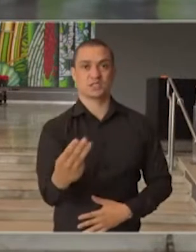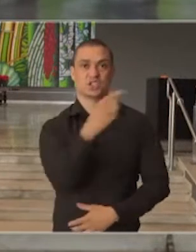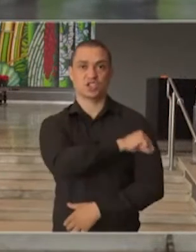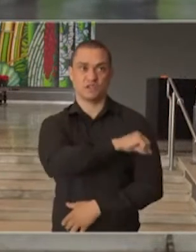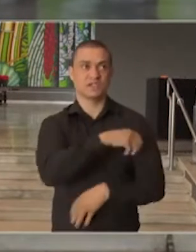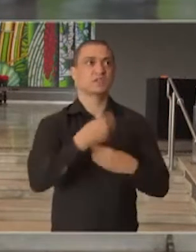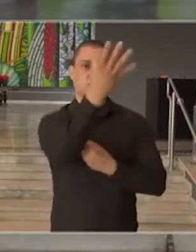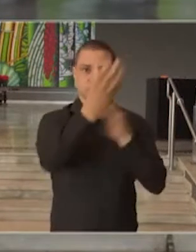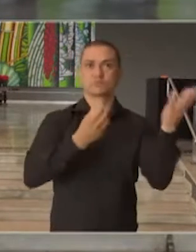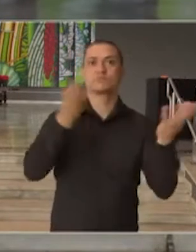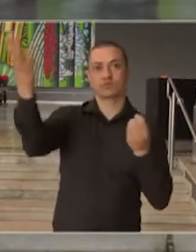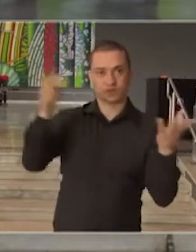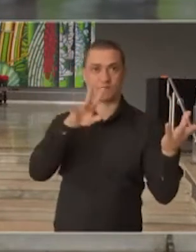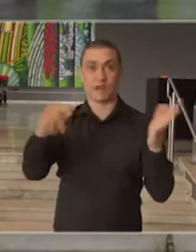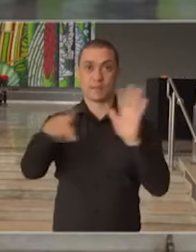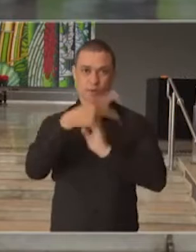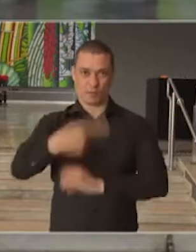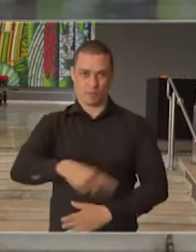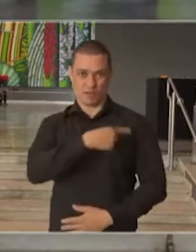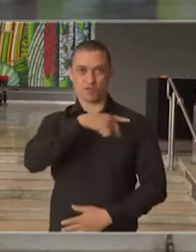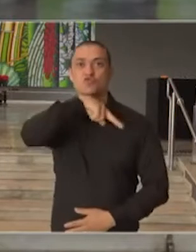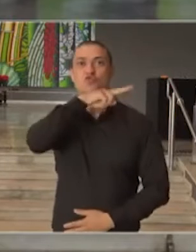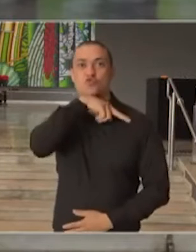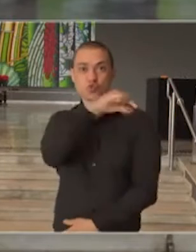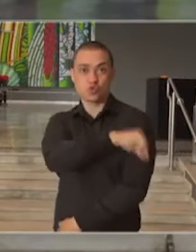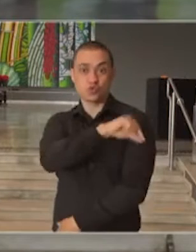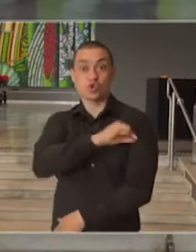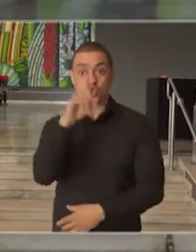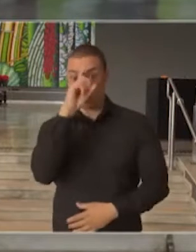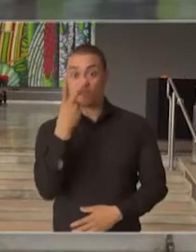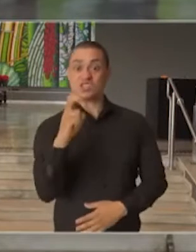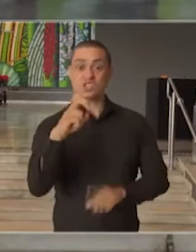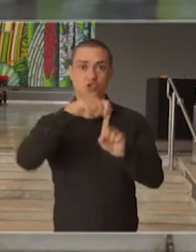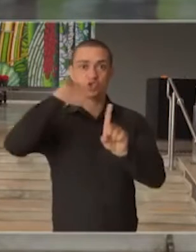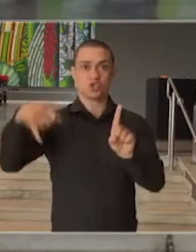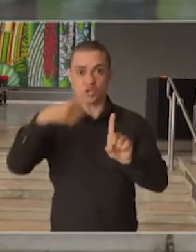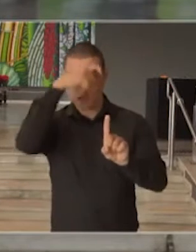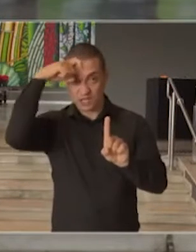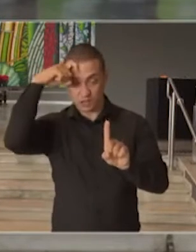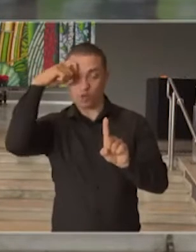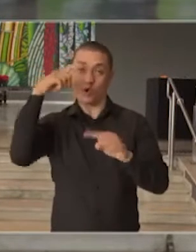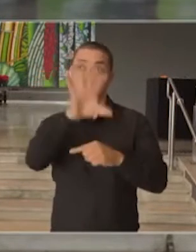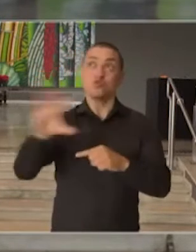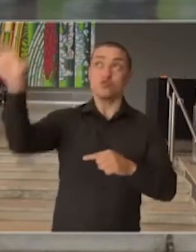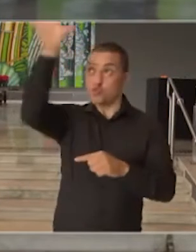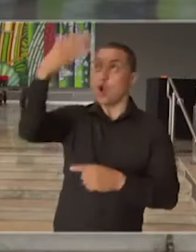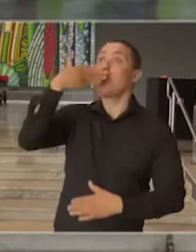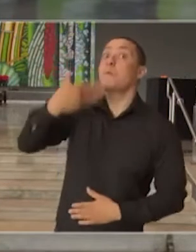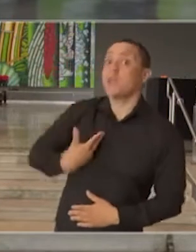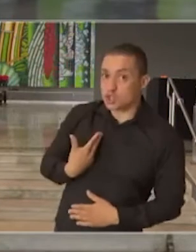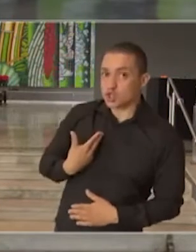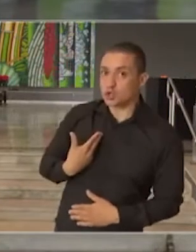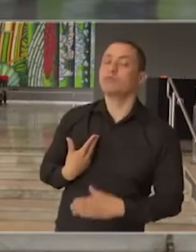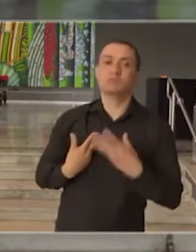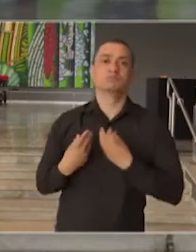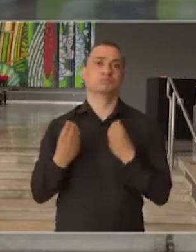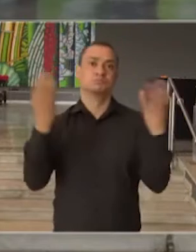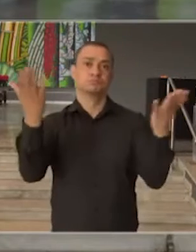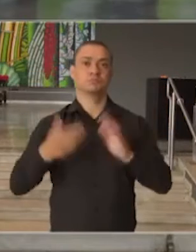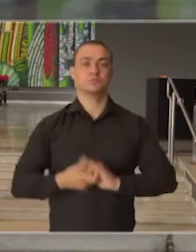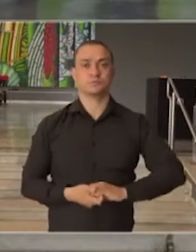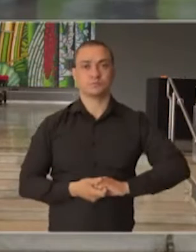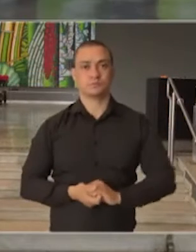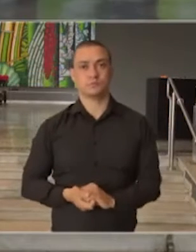de doses da vacina Coronavac a partir do dia 25 de janeiro aos estados, evidentemente, que solicitarem a vacina.